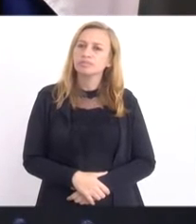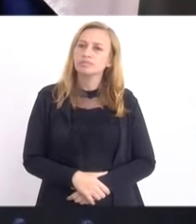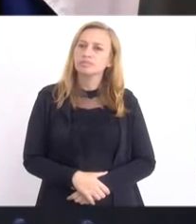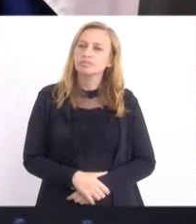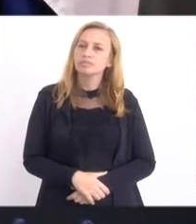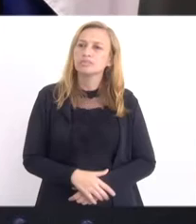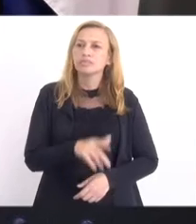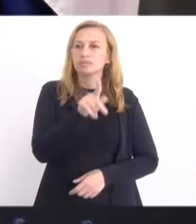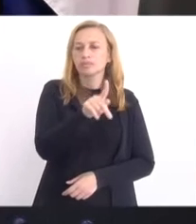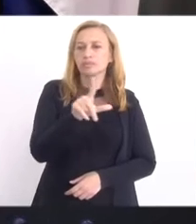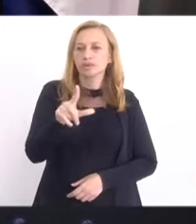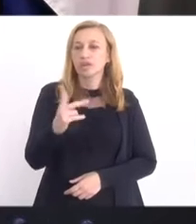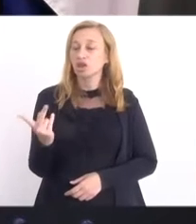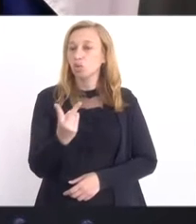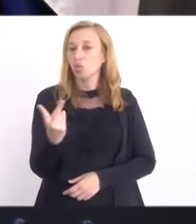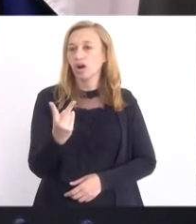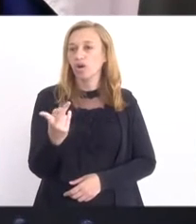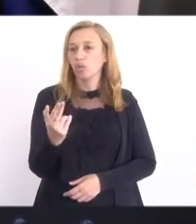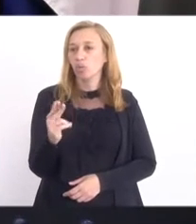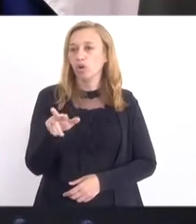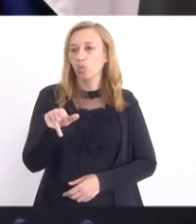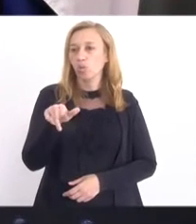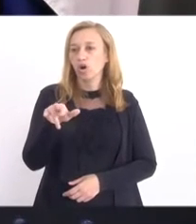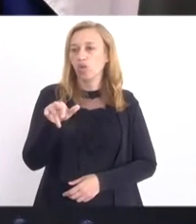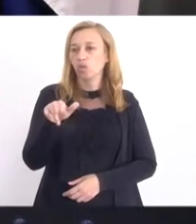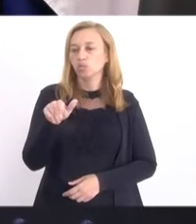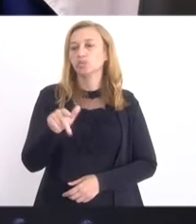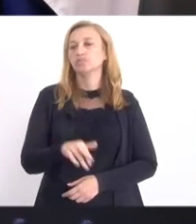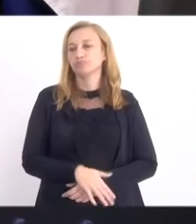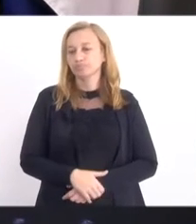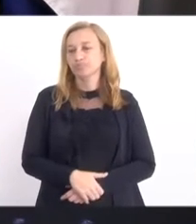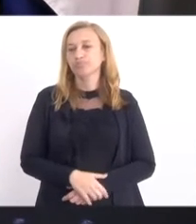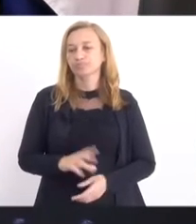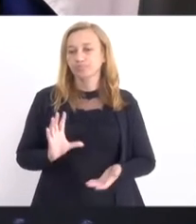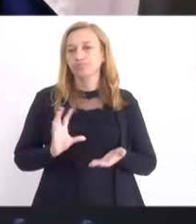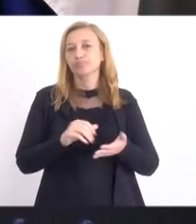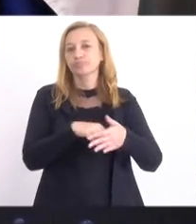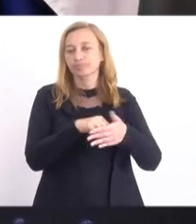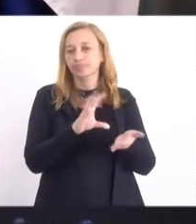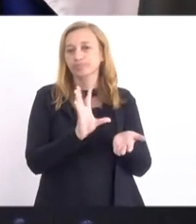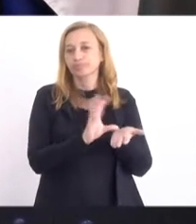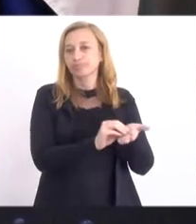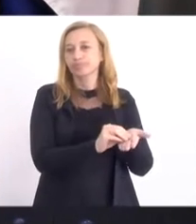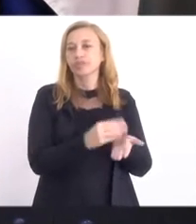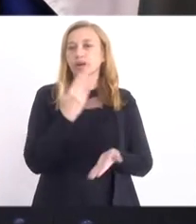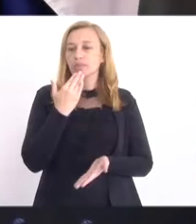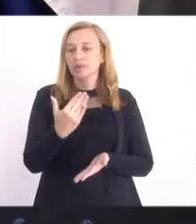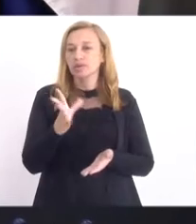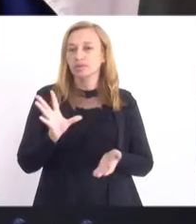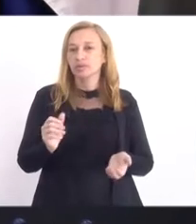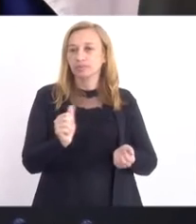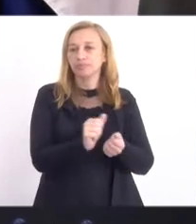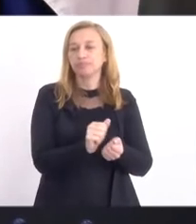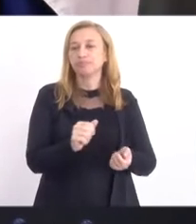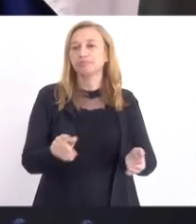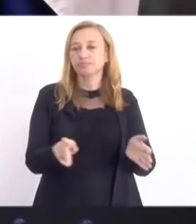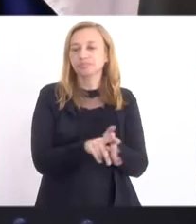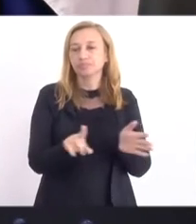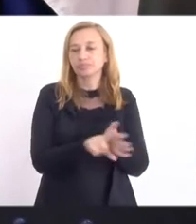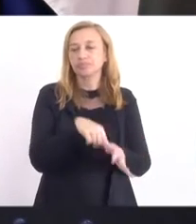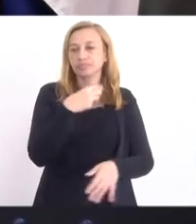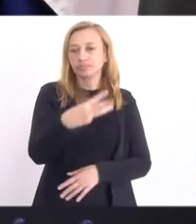Os PLs são idênticos. Idênticos. anexação. Então, o parecer sujeito foi pela anexação o projeto de lei